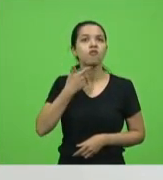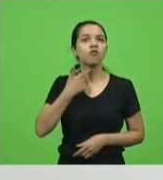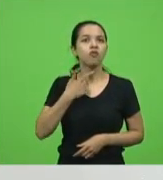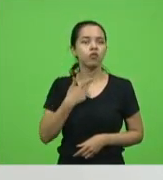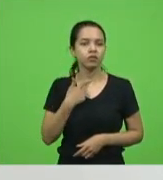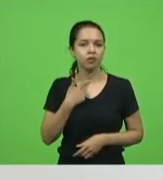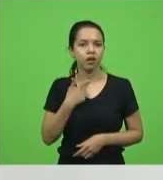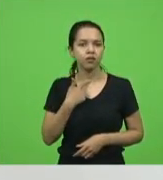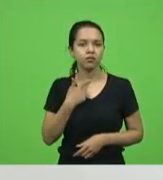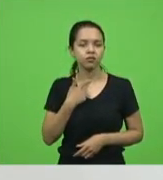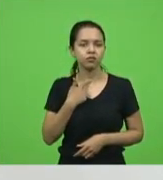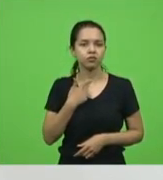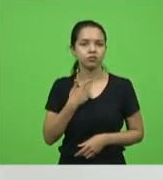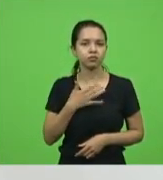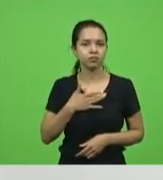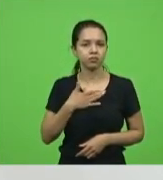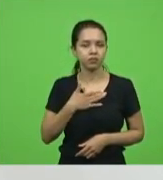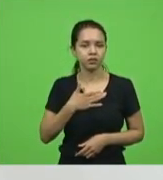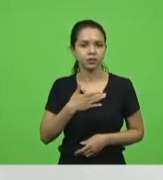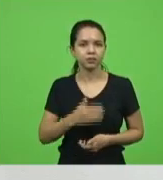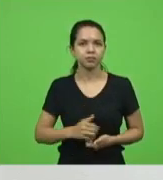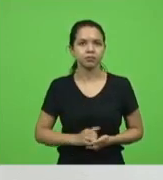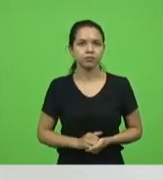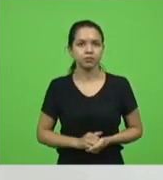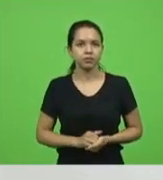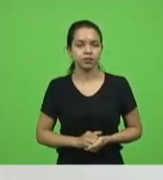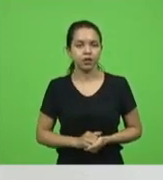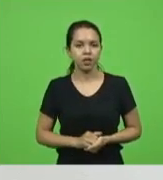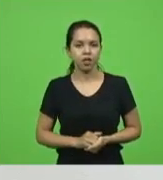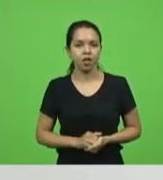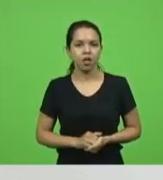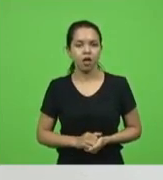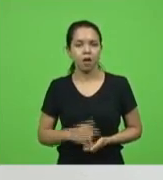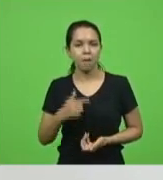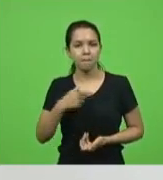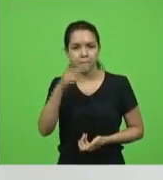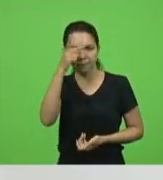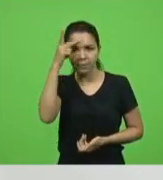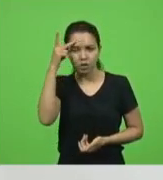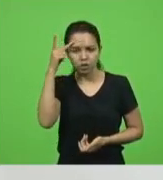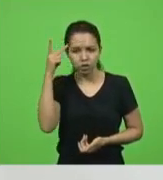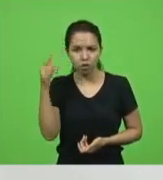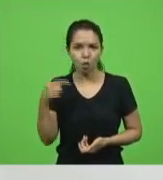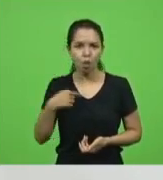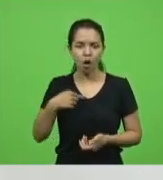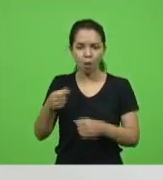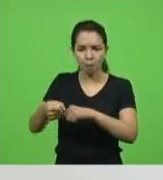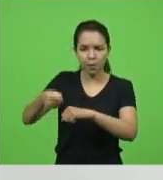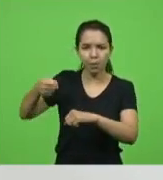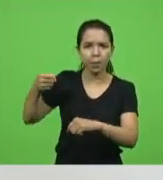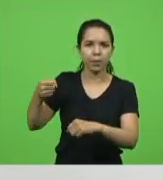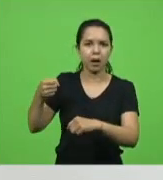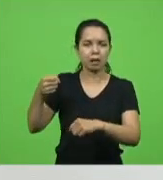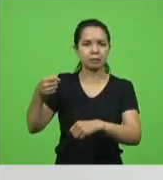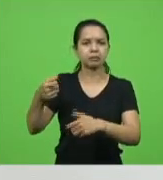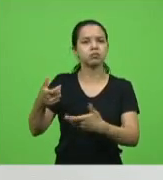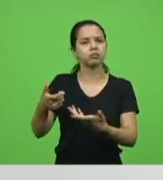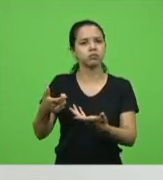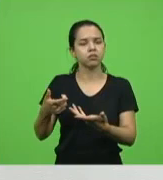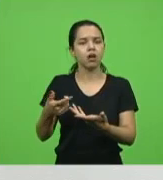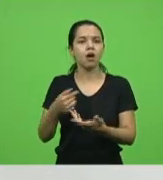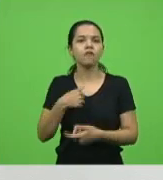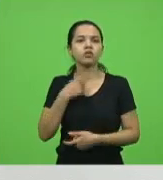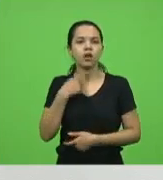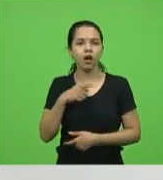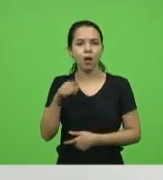ferir fisicamente uma pessoa assim, do nada, a partir de um diálogo, foi com o meu